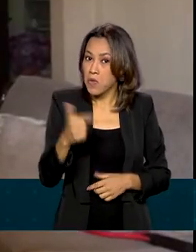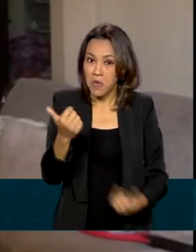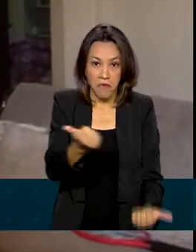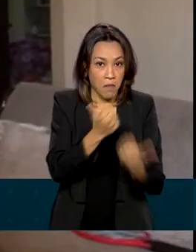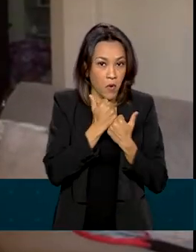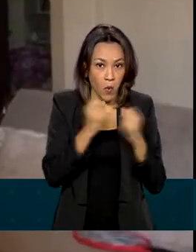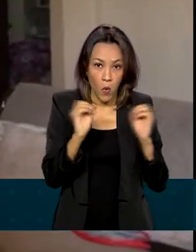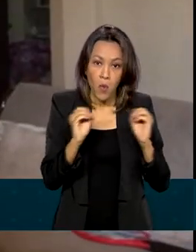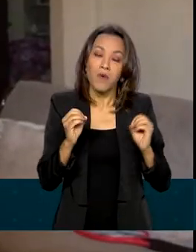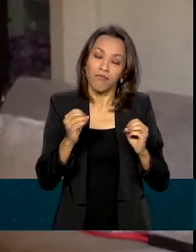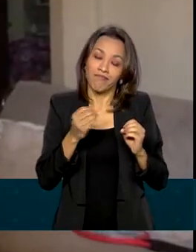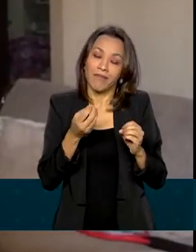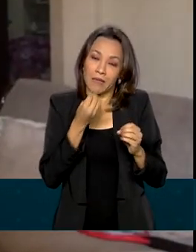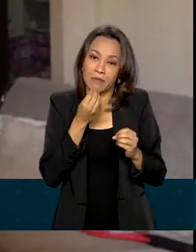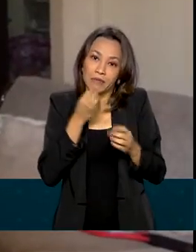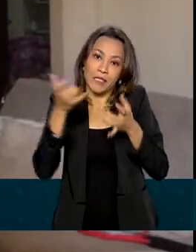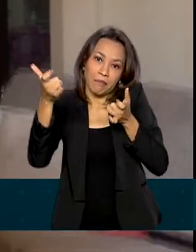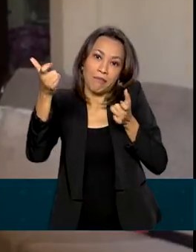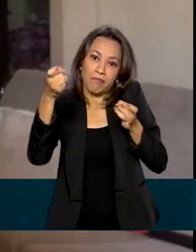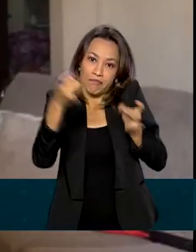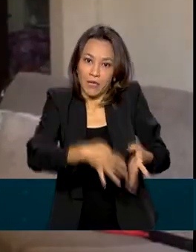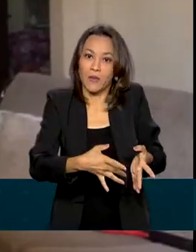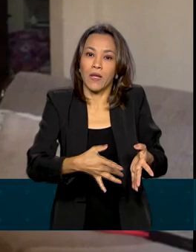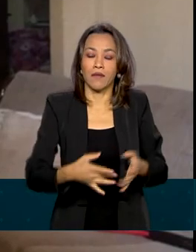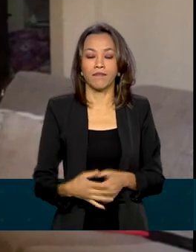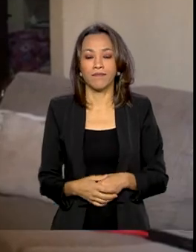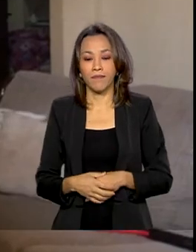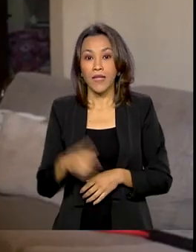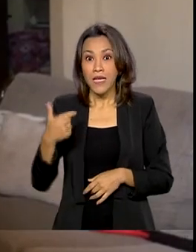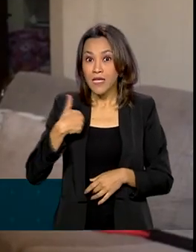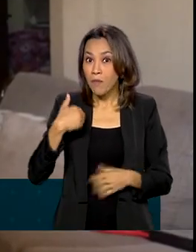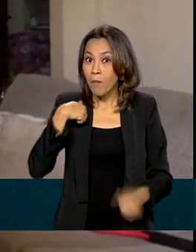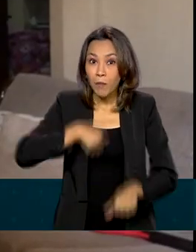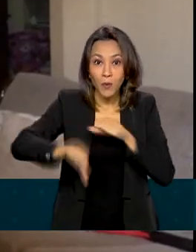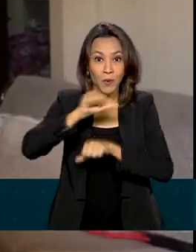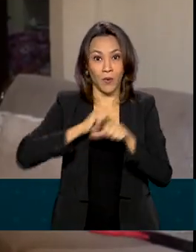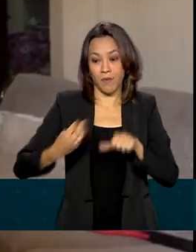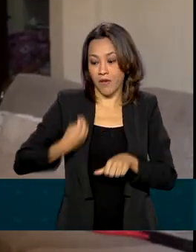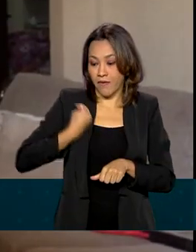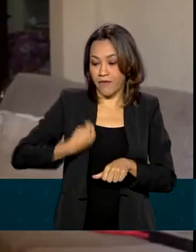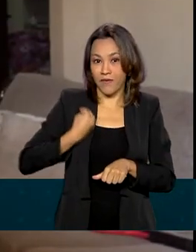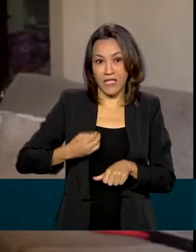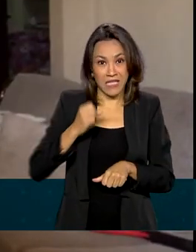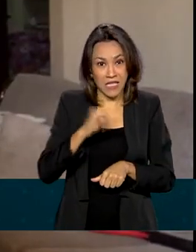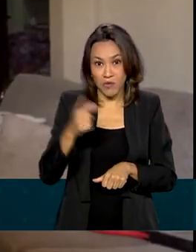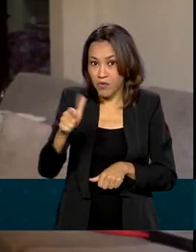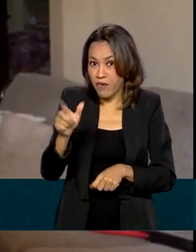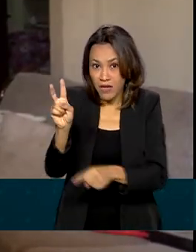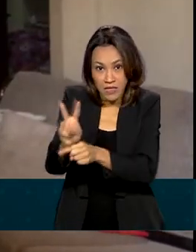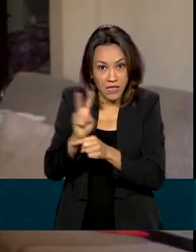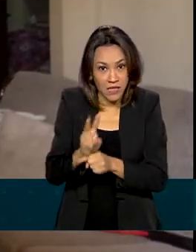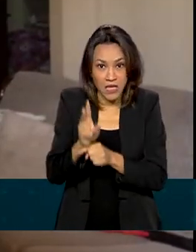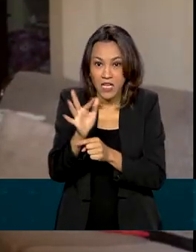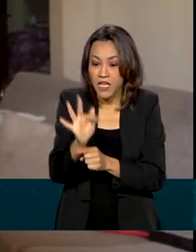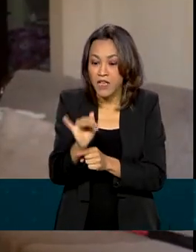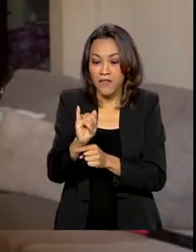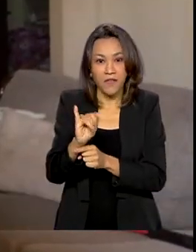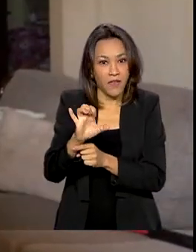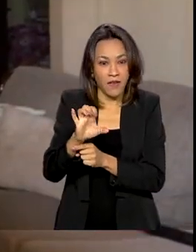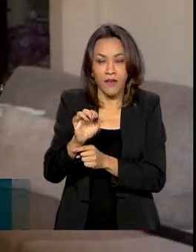teria de abandonar a faculdade. Isso mudou a minha vida, mudou a minha realidade. Sem o FIES eu não conseguiria cursar o curso superior